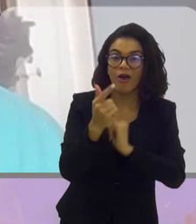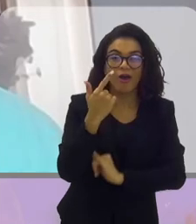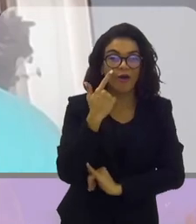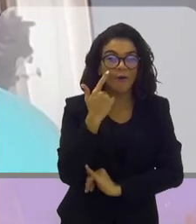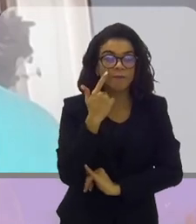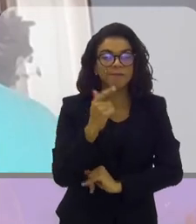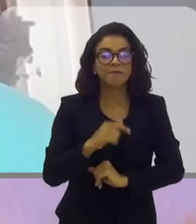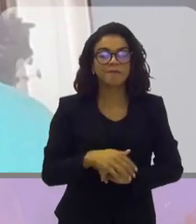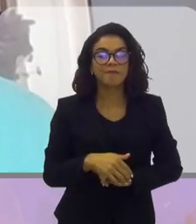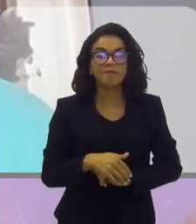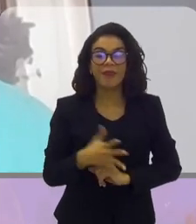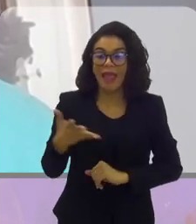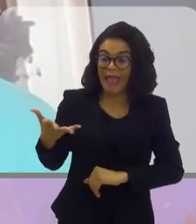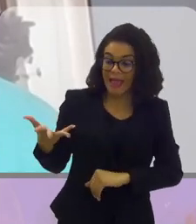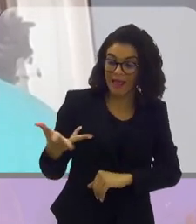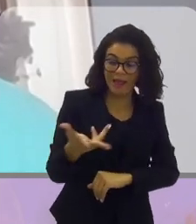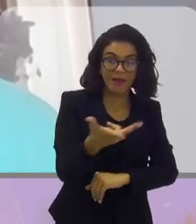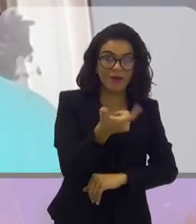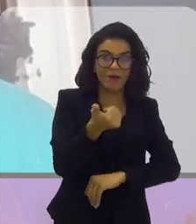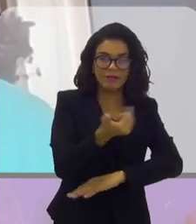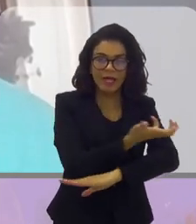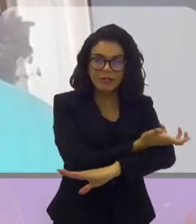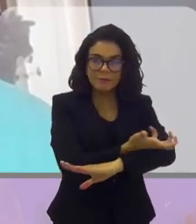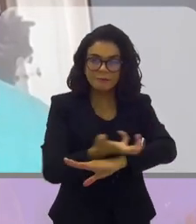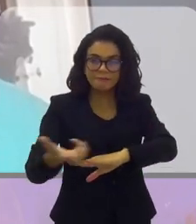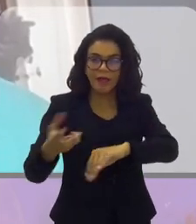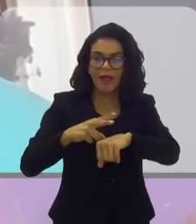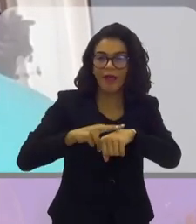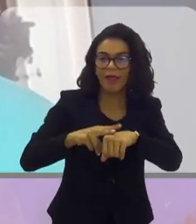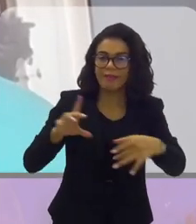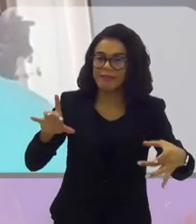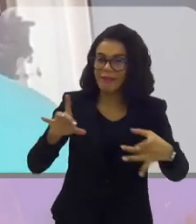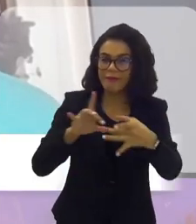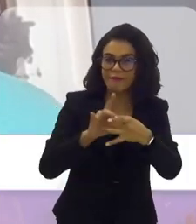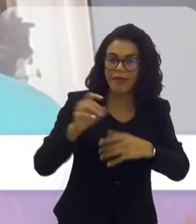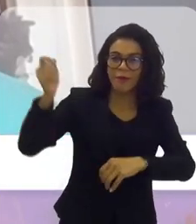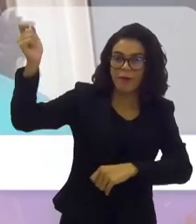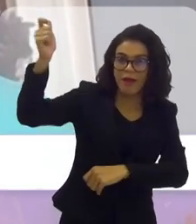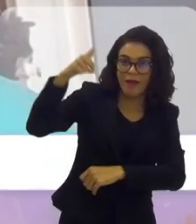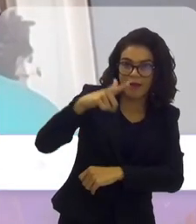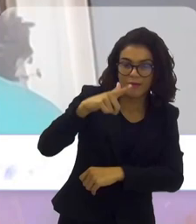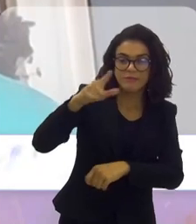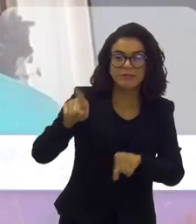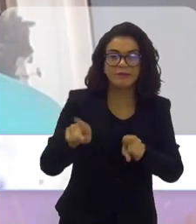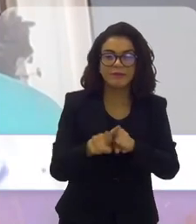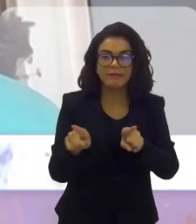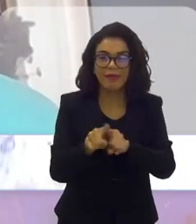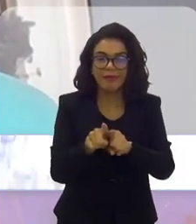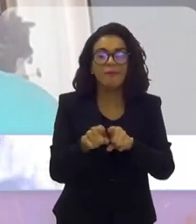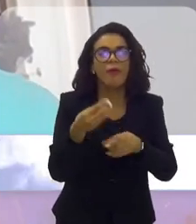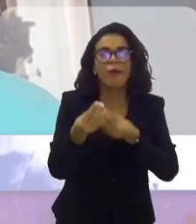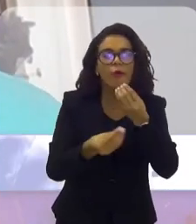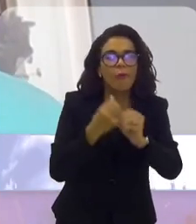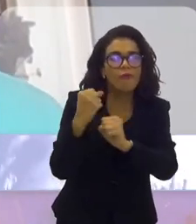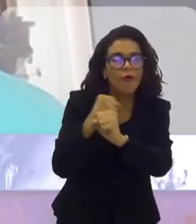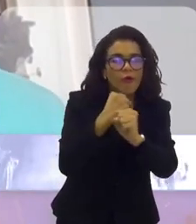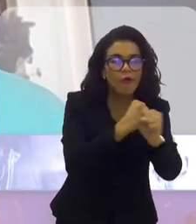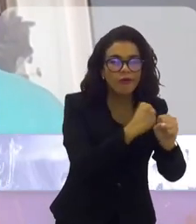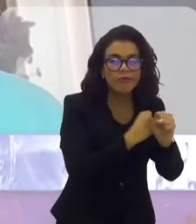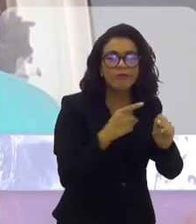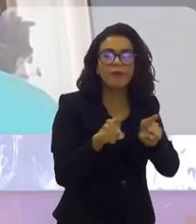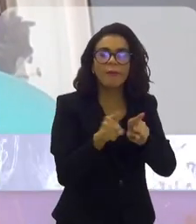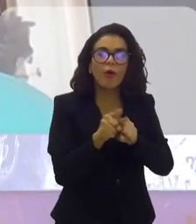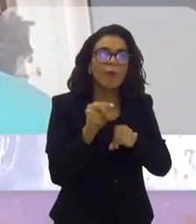sem dúvida nenhuma. Vamos lá ver. A qualidade do gramado tem a ver com a sua iluminação, tem a ver com como é que ele foi